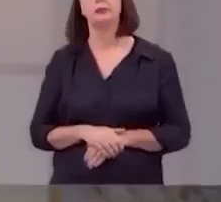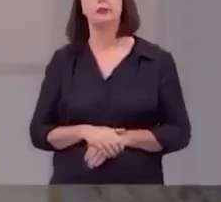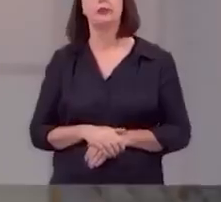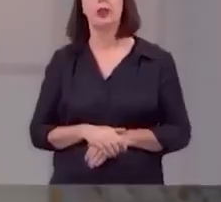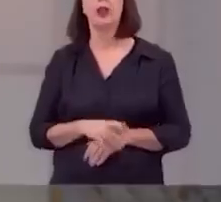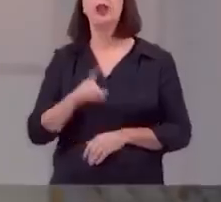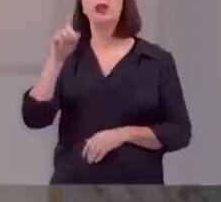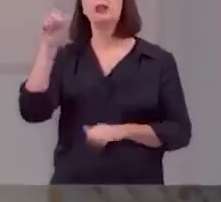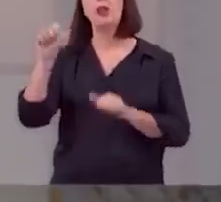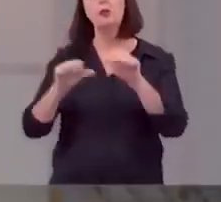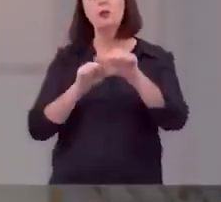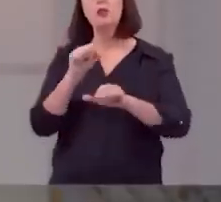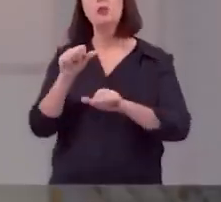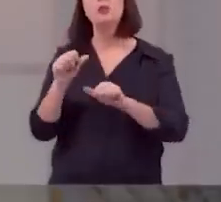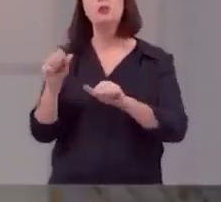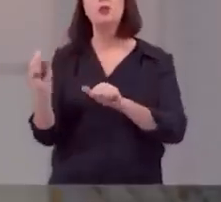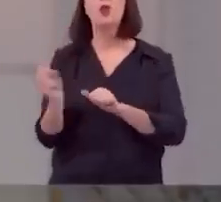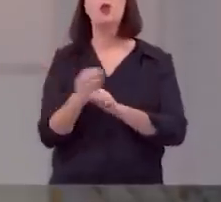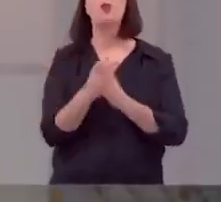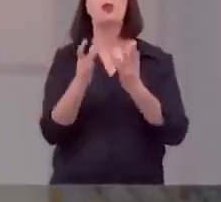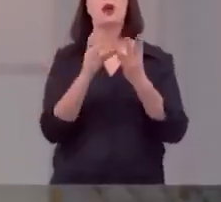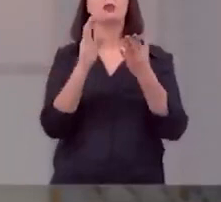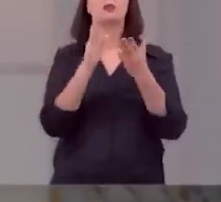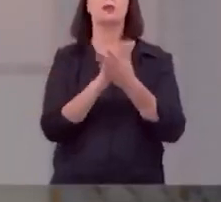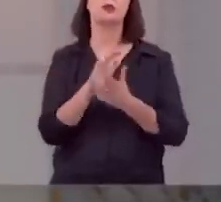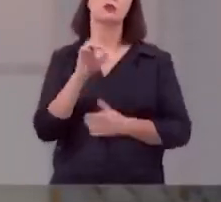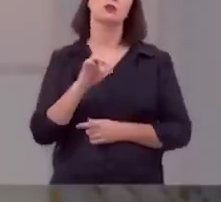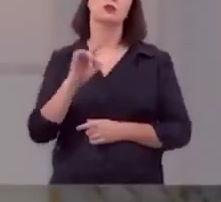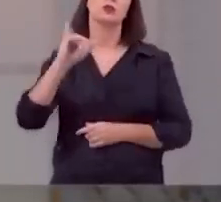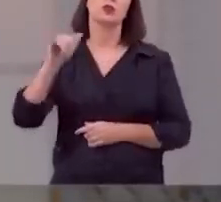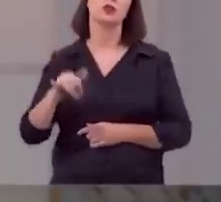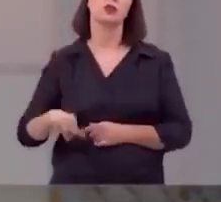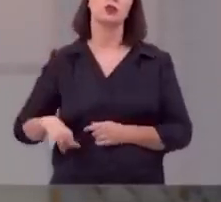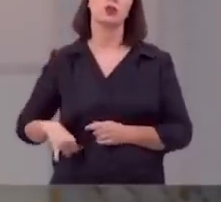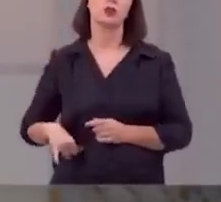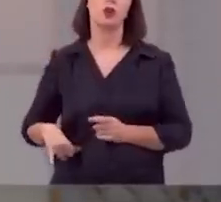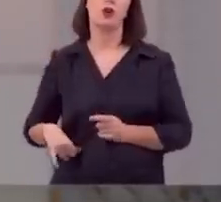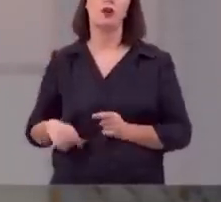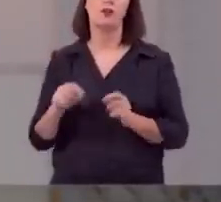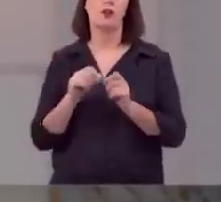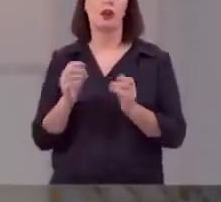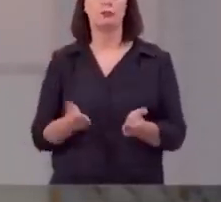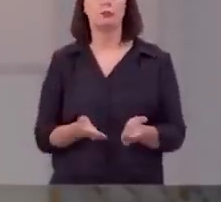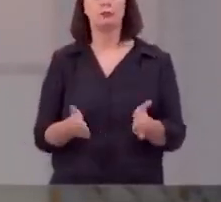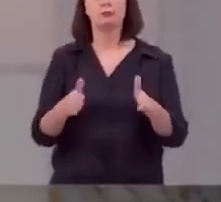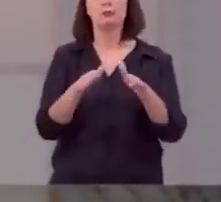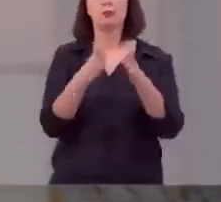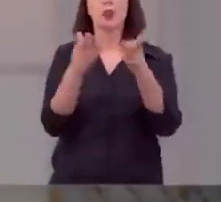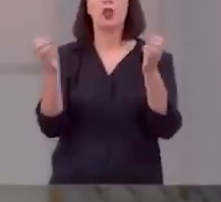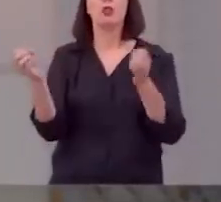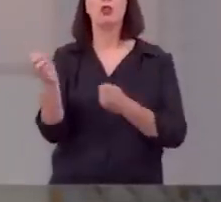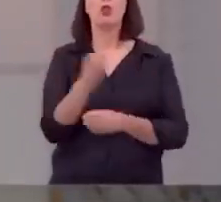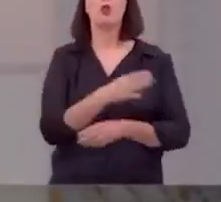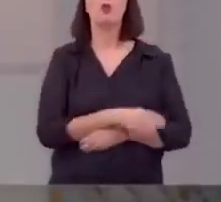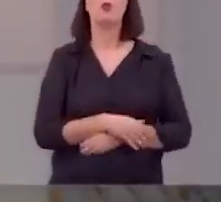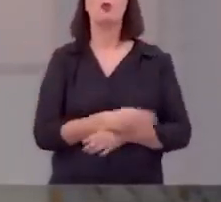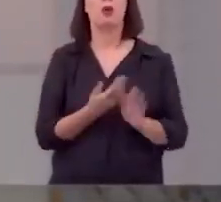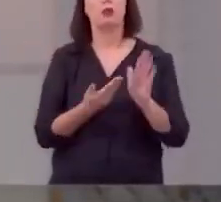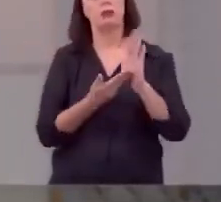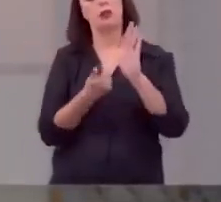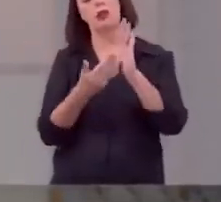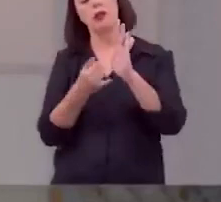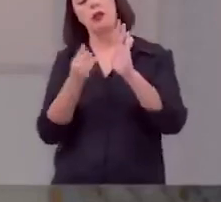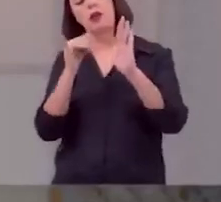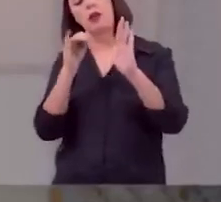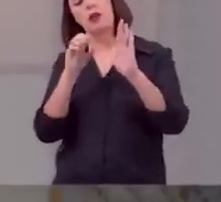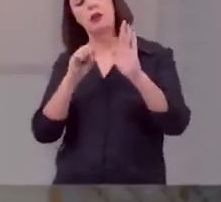Deus restaurou o casamento de Jó ele pega os cacos e faz um vaso novo as mágoas as